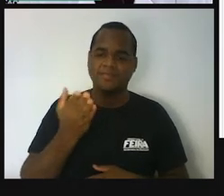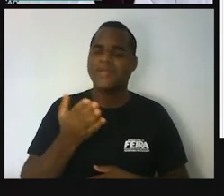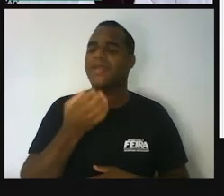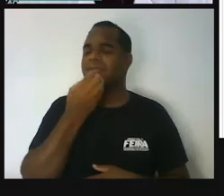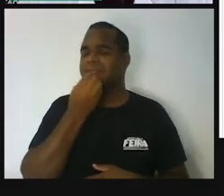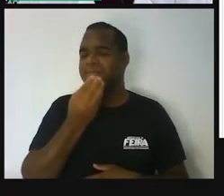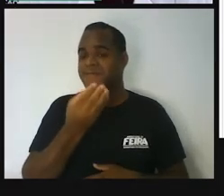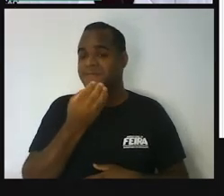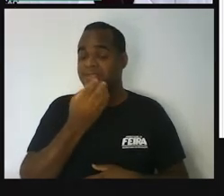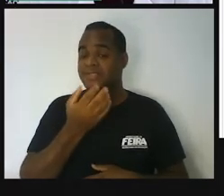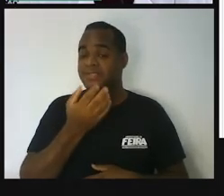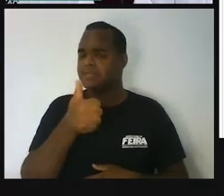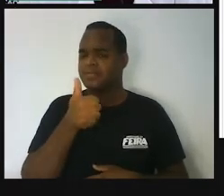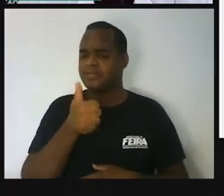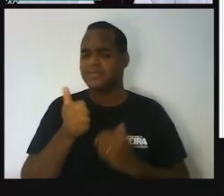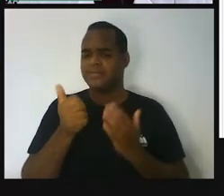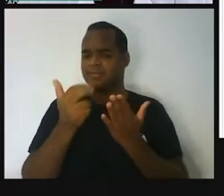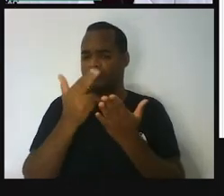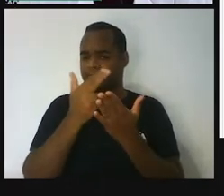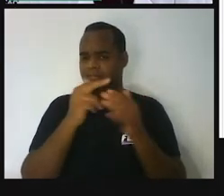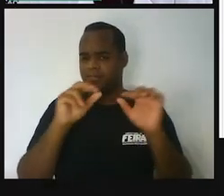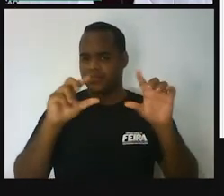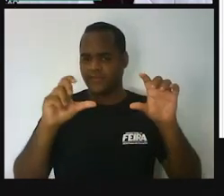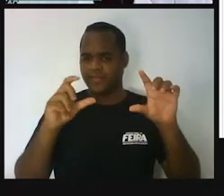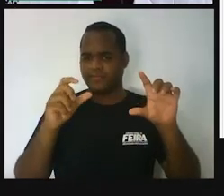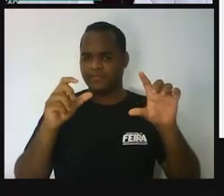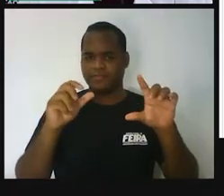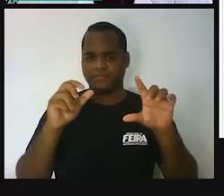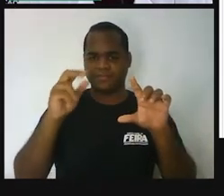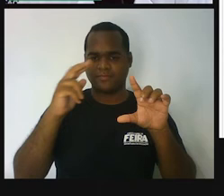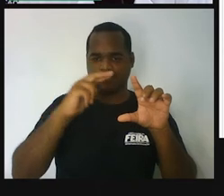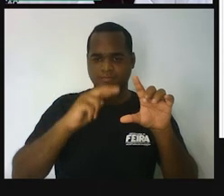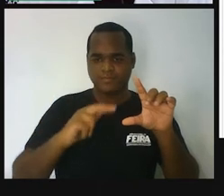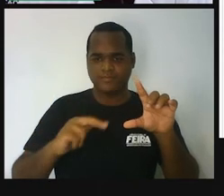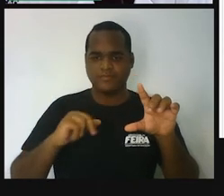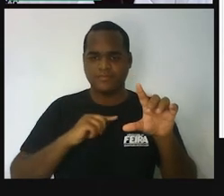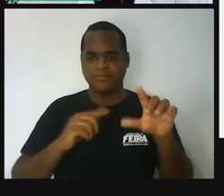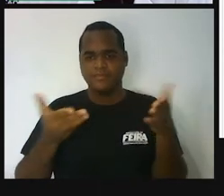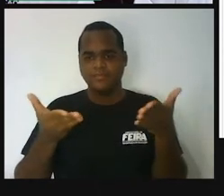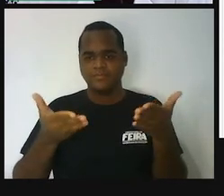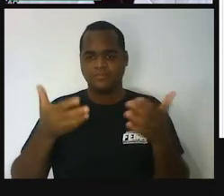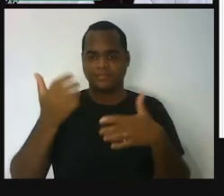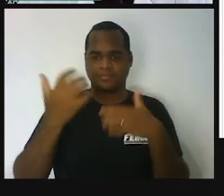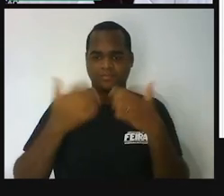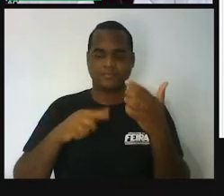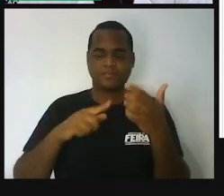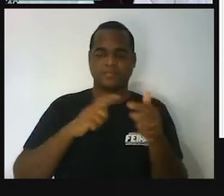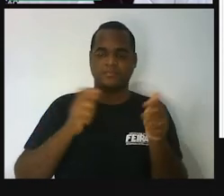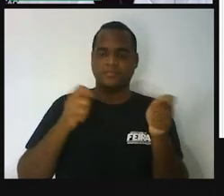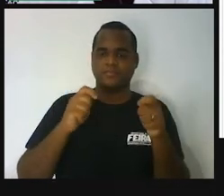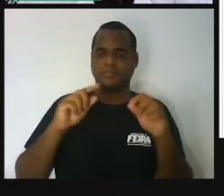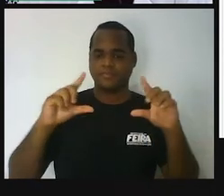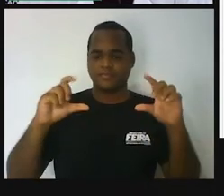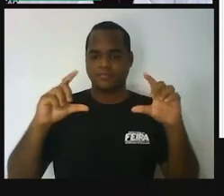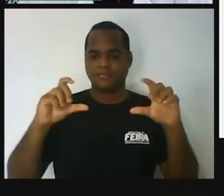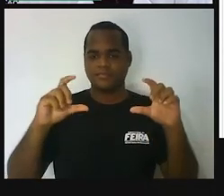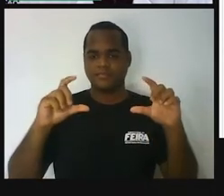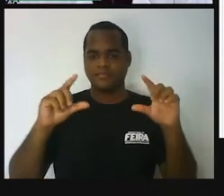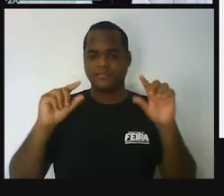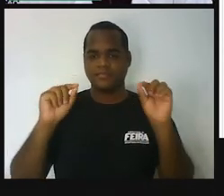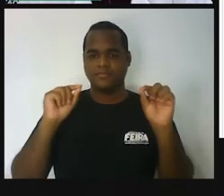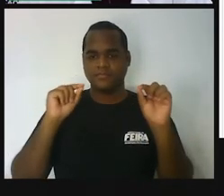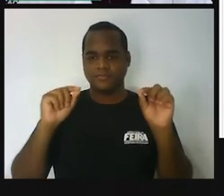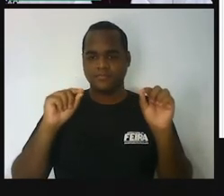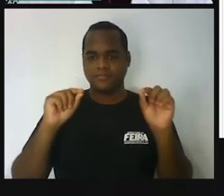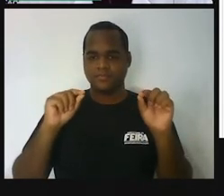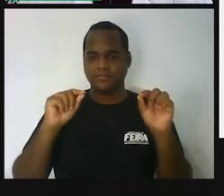Beleza. E esse desenho que a gente fez aí agora é o desenho de que figura. Que figura é essa